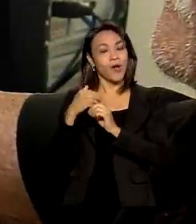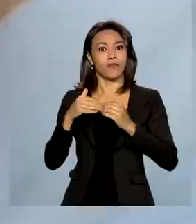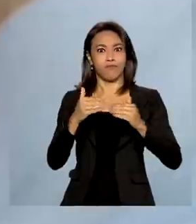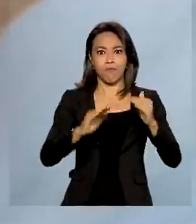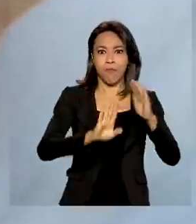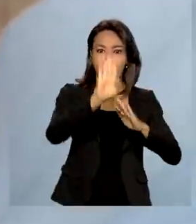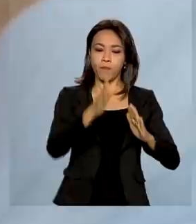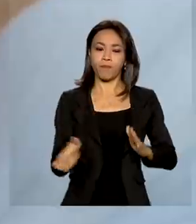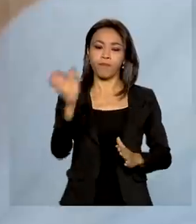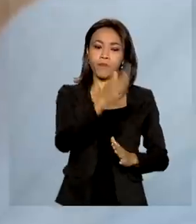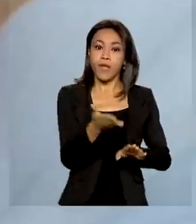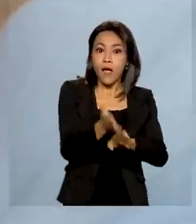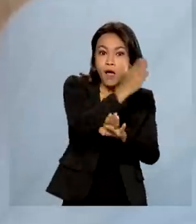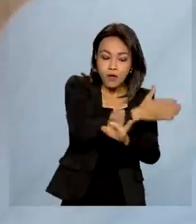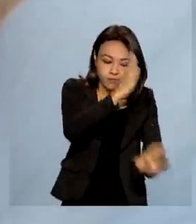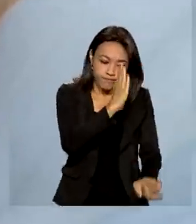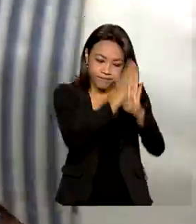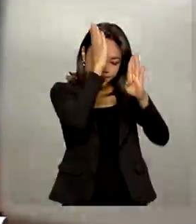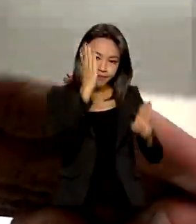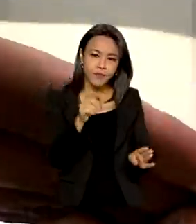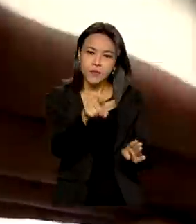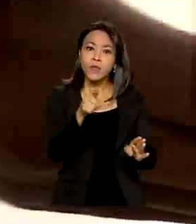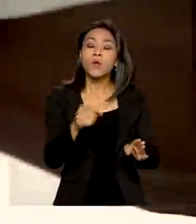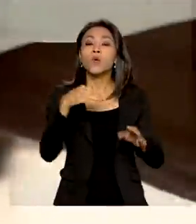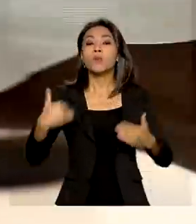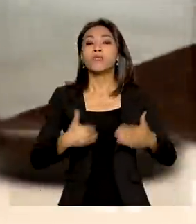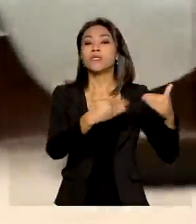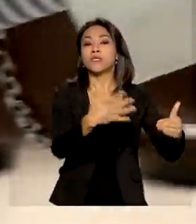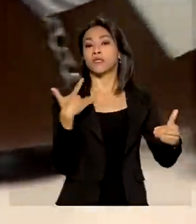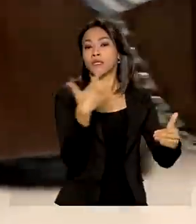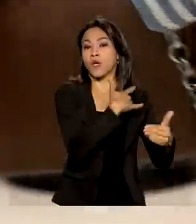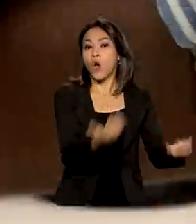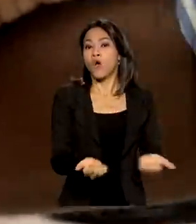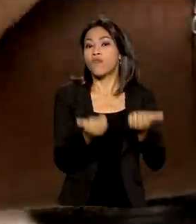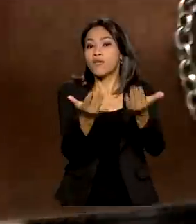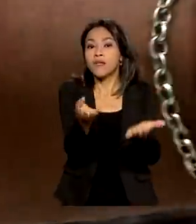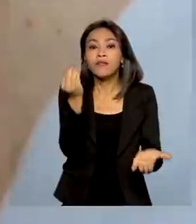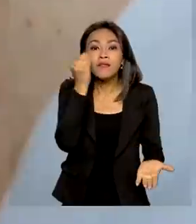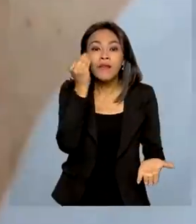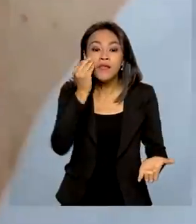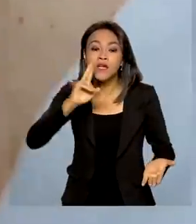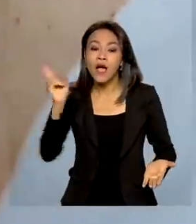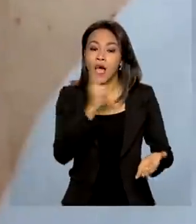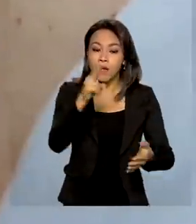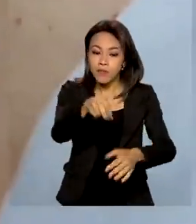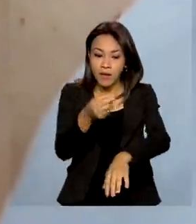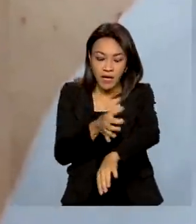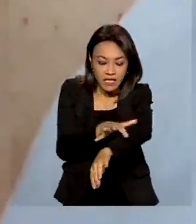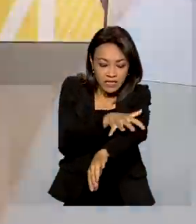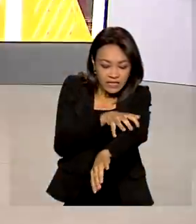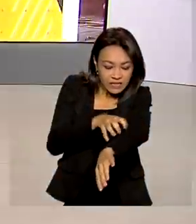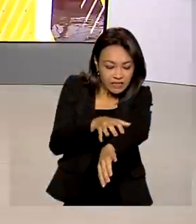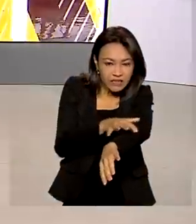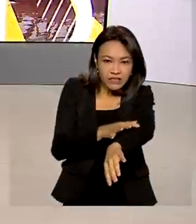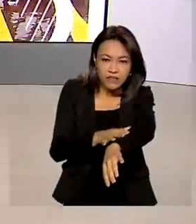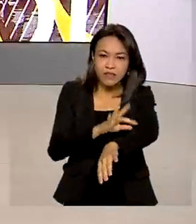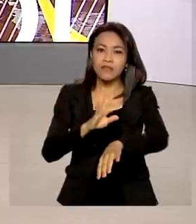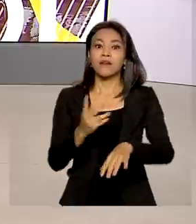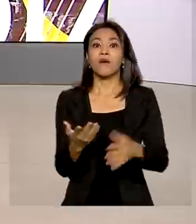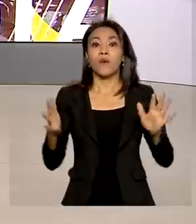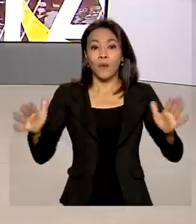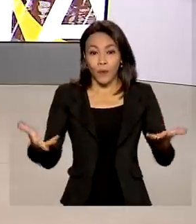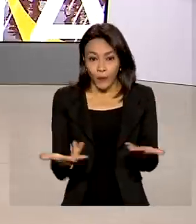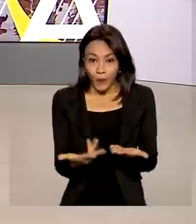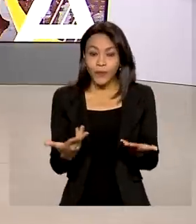precoce. O Ministério da Saúde vai oferecer pelo SUS testes rápidos para ranceníase. Quarta